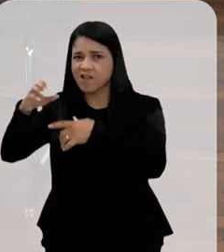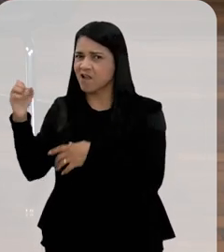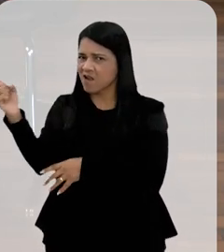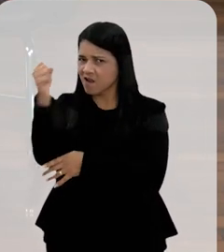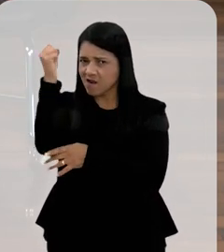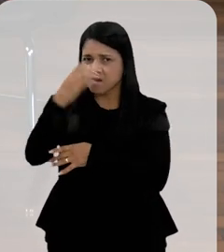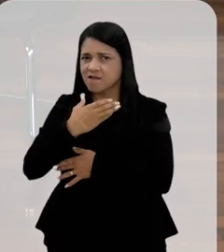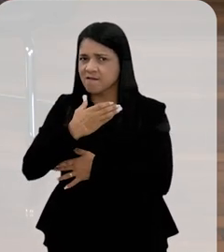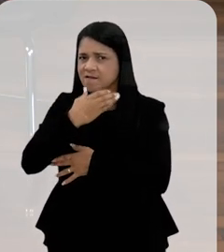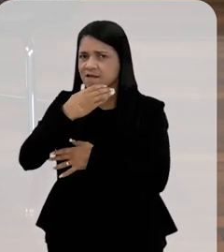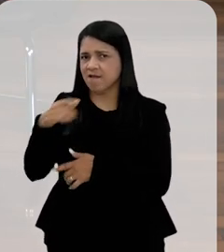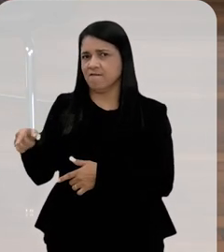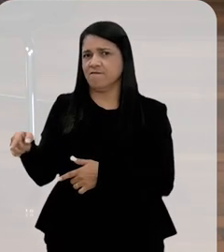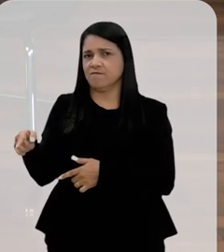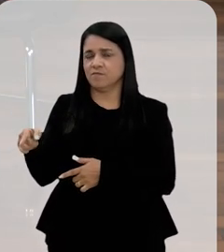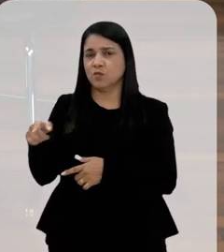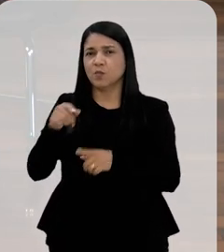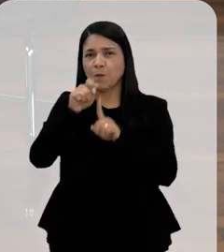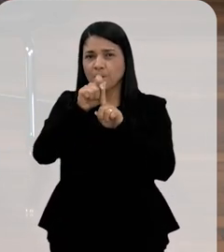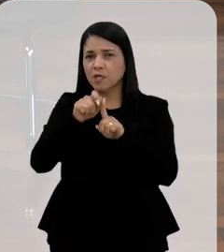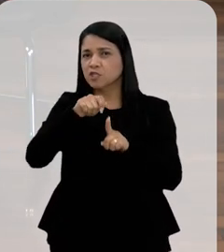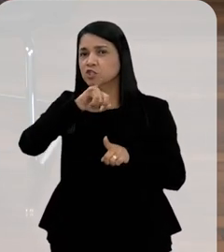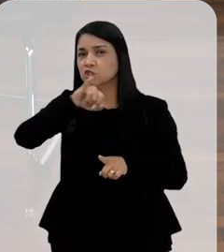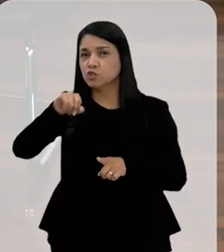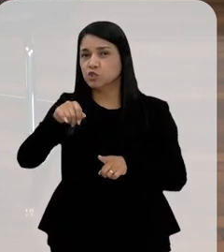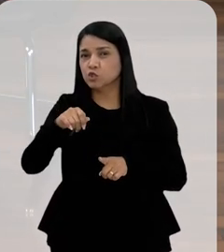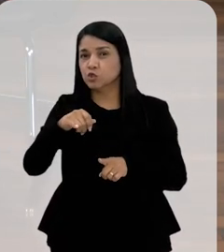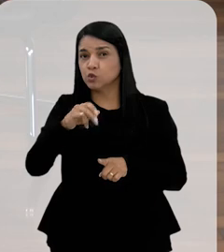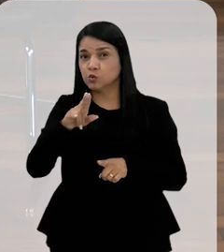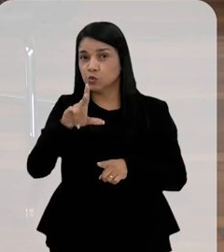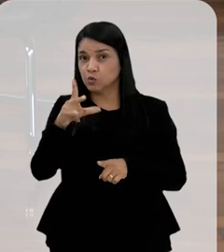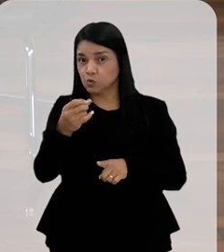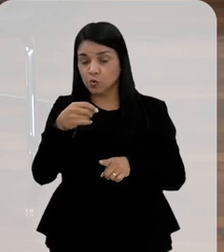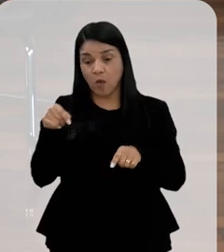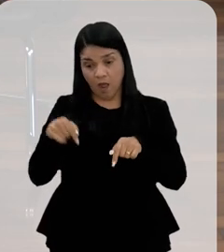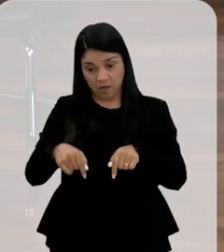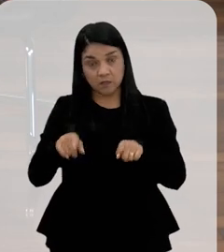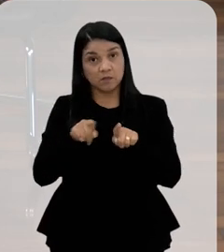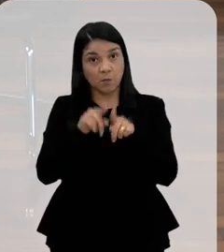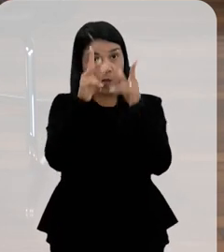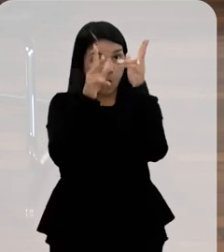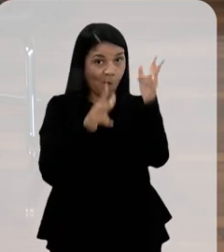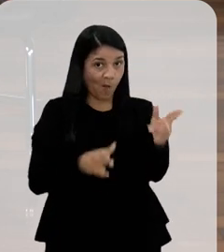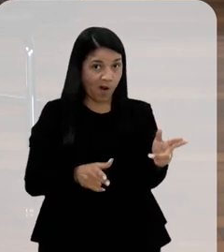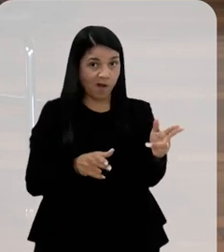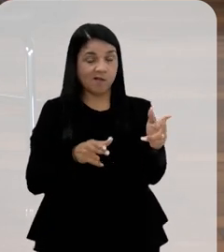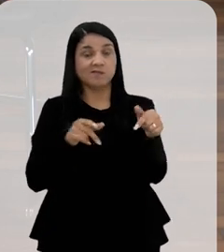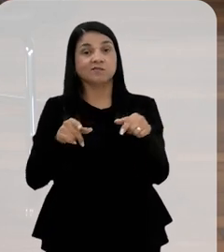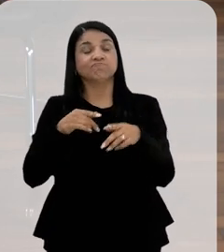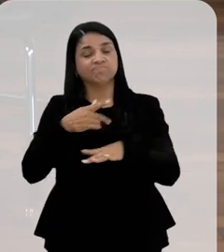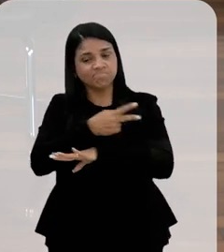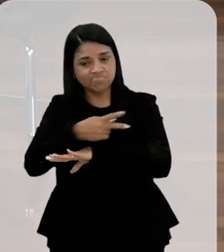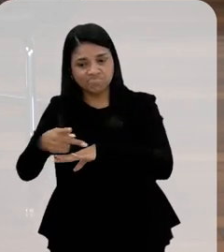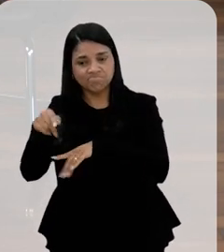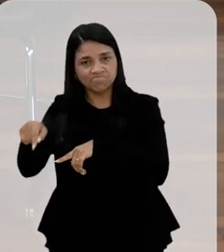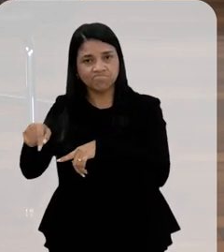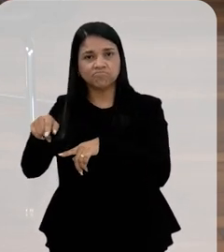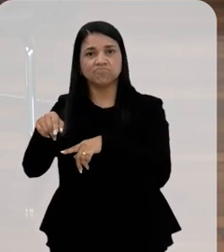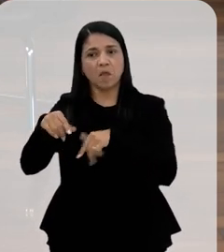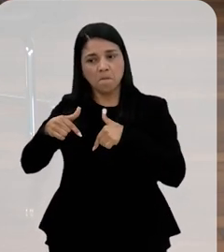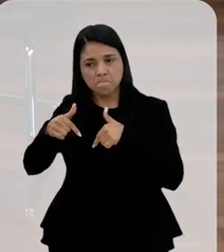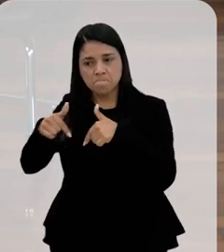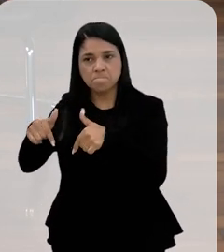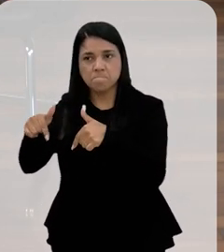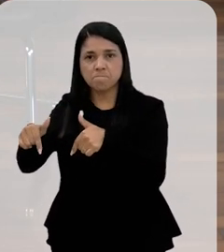registradas no meado de julho. Essa é uma realidade da China, mas que nos afeta aqui, em territórios que foram visitados pela